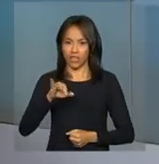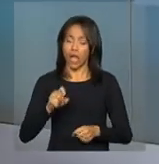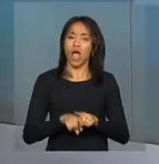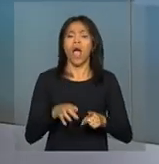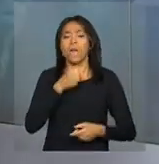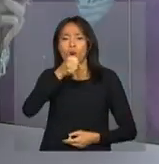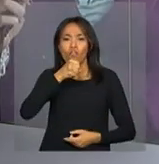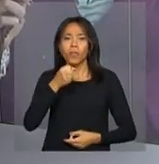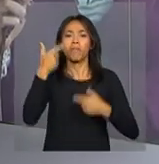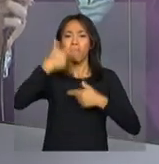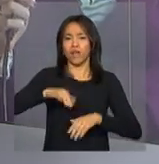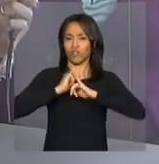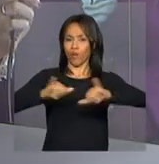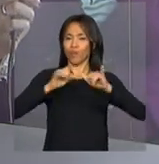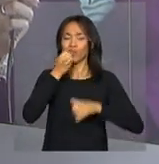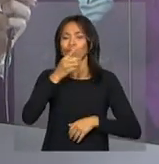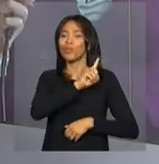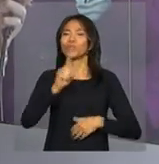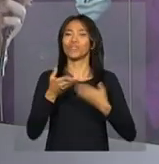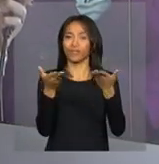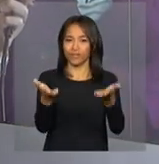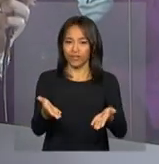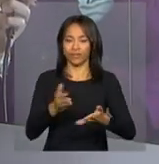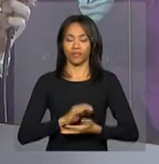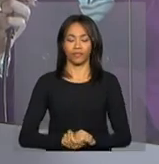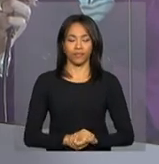repórter Priscila Machado. Bom dia, Priscila.